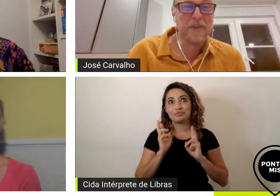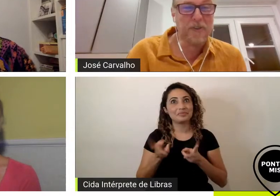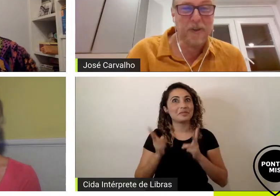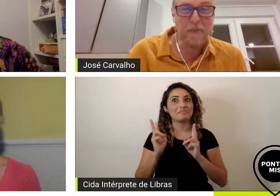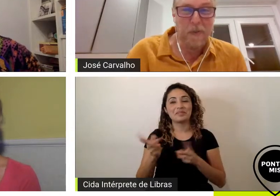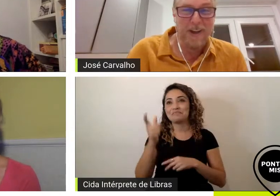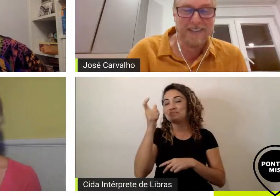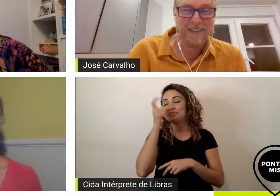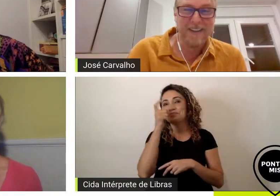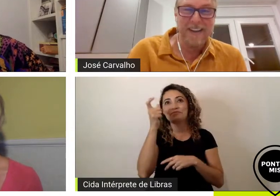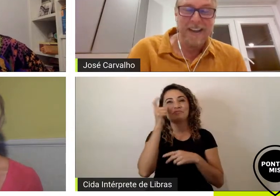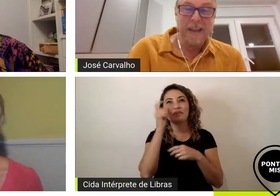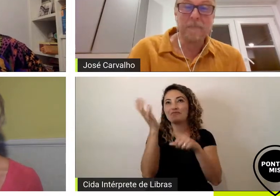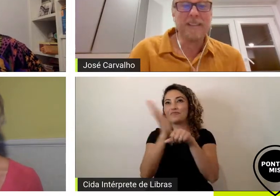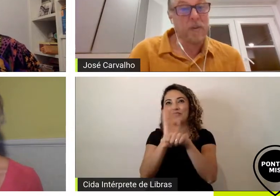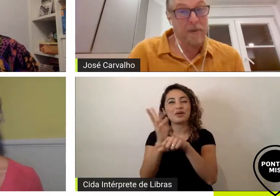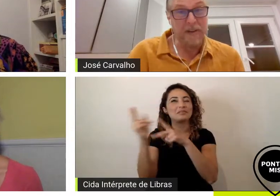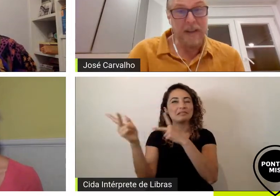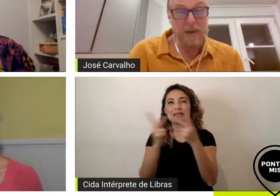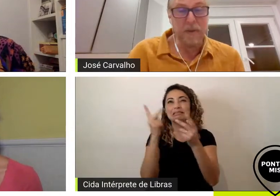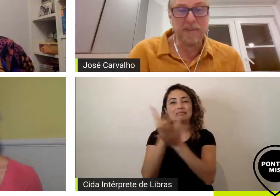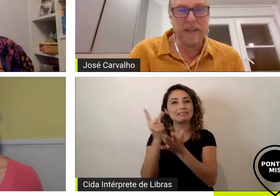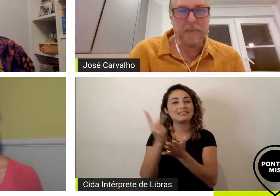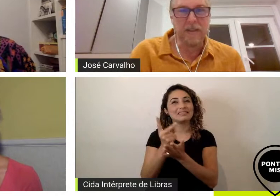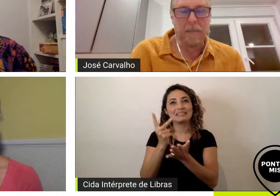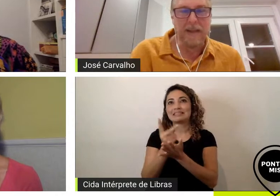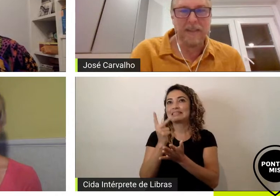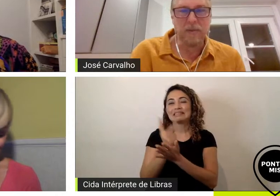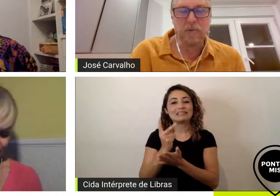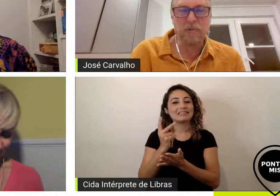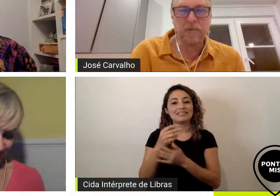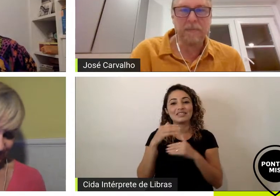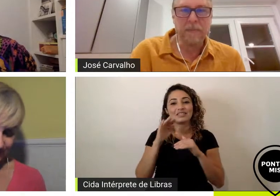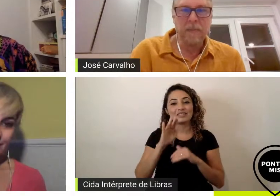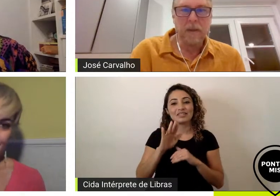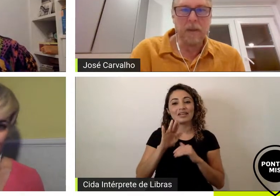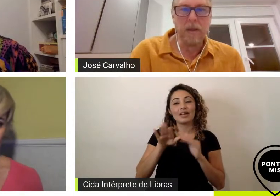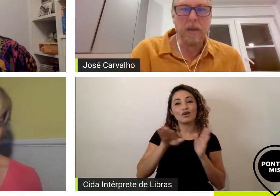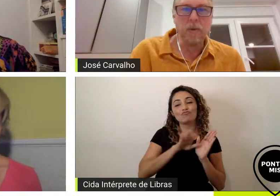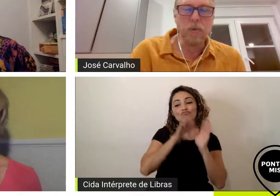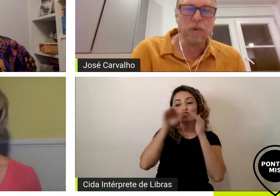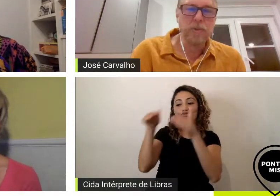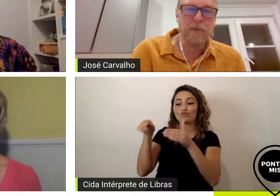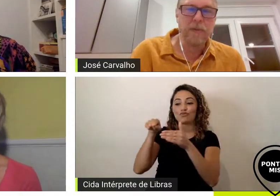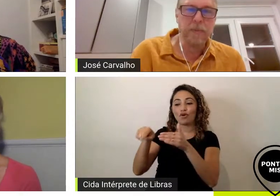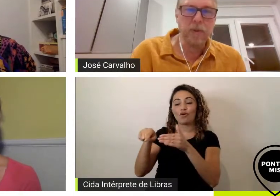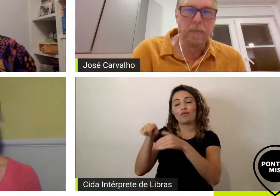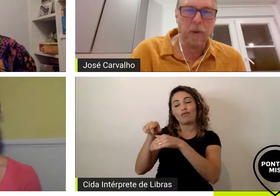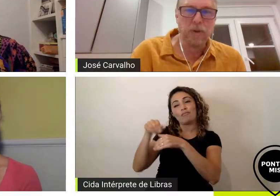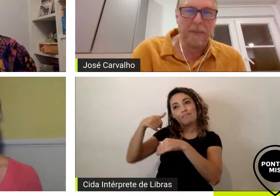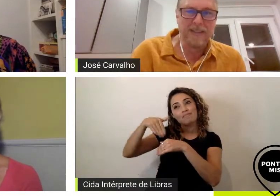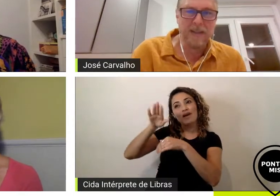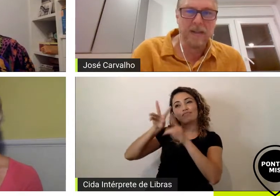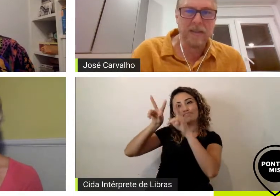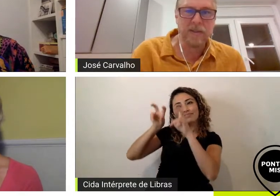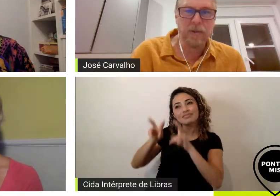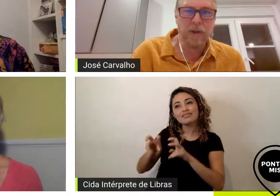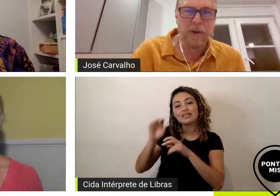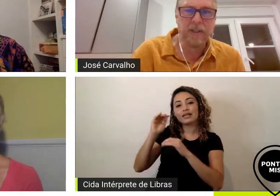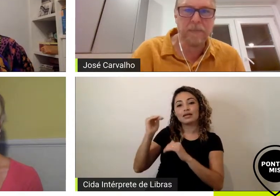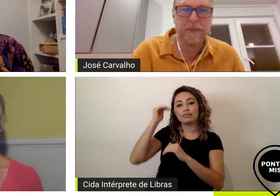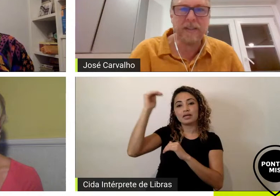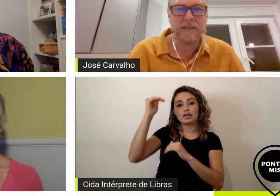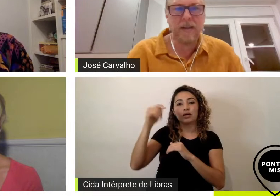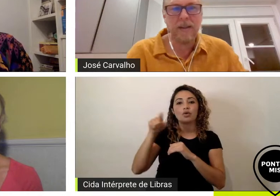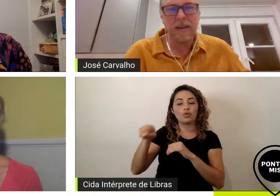vendo tudo que eu posso mas como eu falei o meu segmento é mais adulto e o último filme do Paul Tomazano o